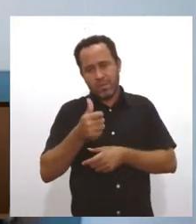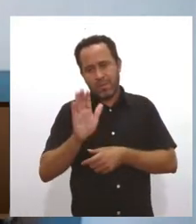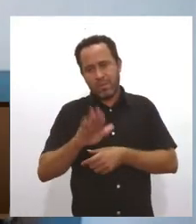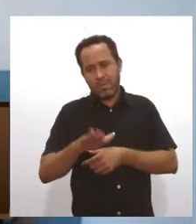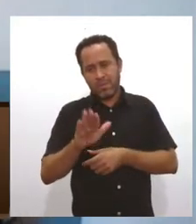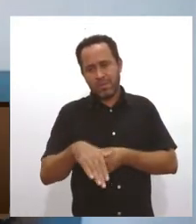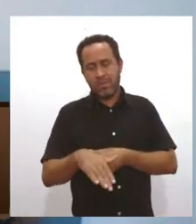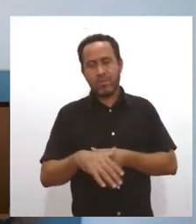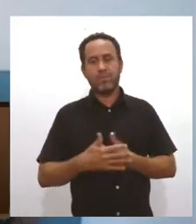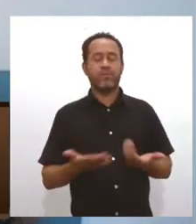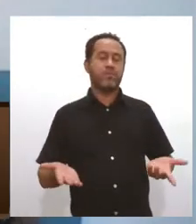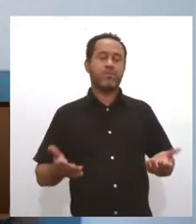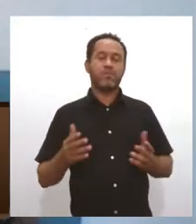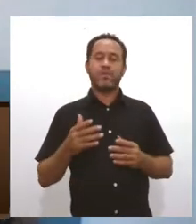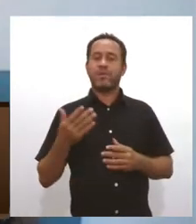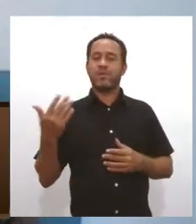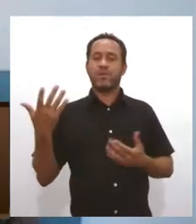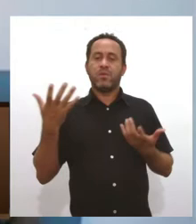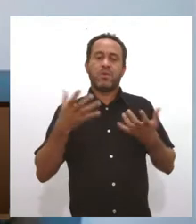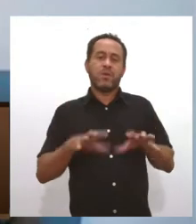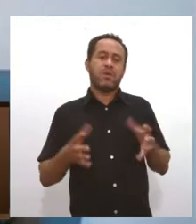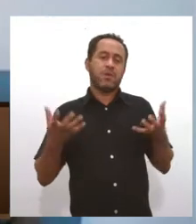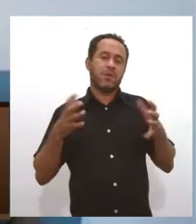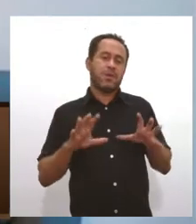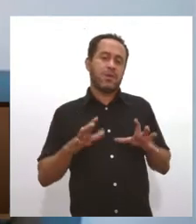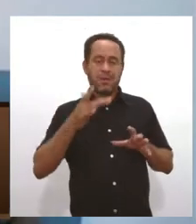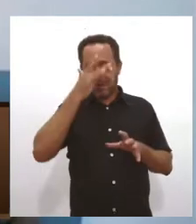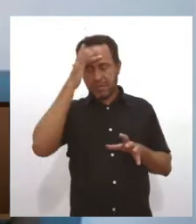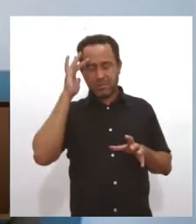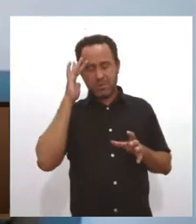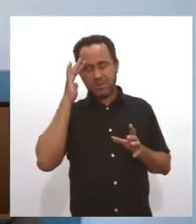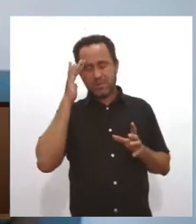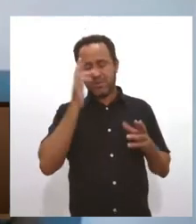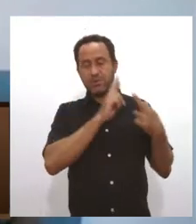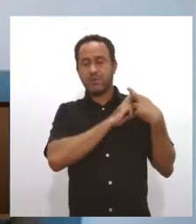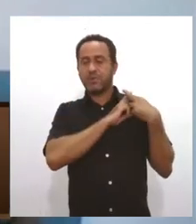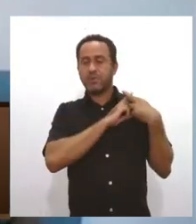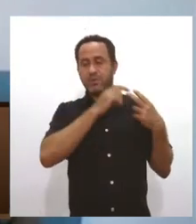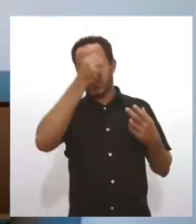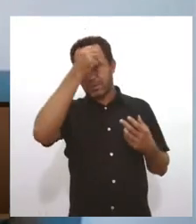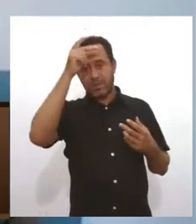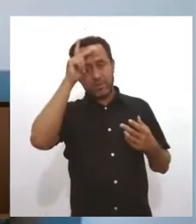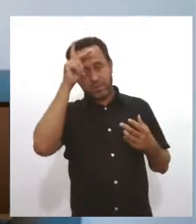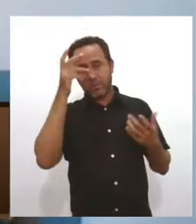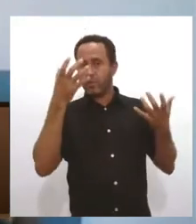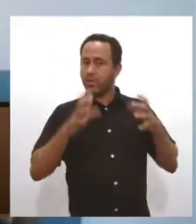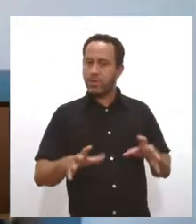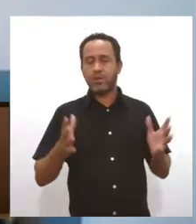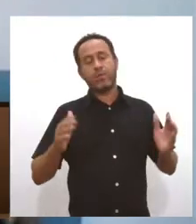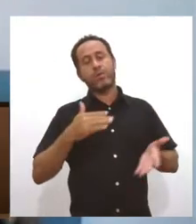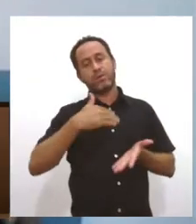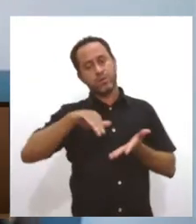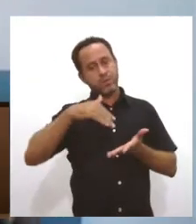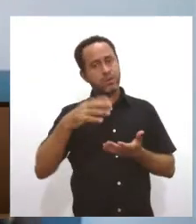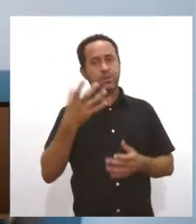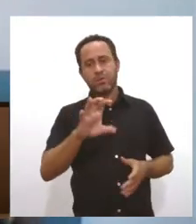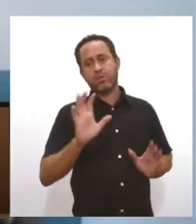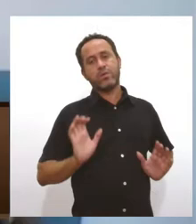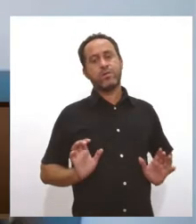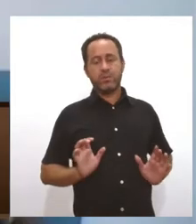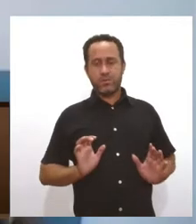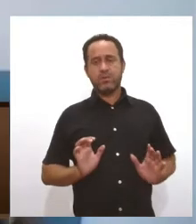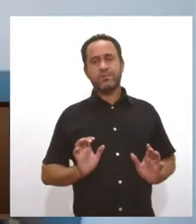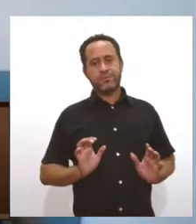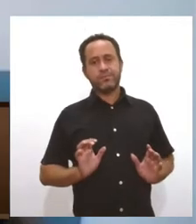não tinha o envolvimento, inclusive, das próprias pessoas envolvidas da prefeitura, né? Como os próprios secretários. Então, torna o